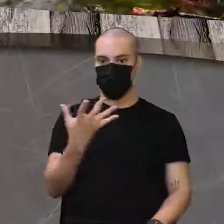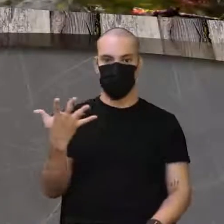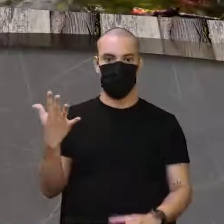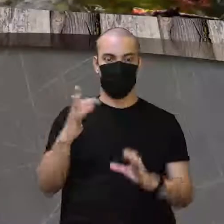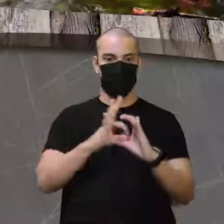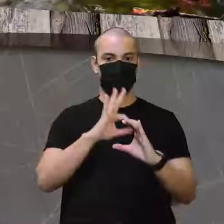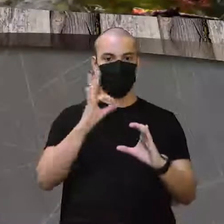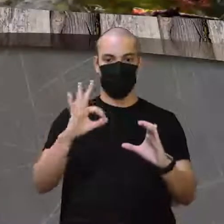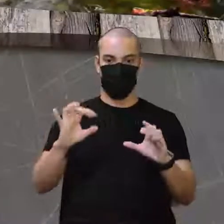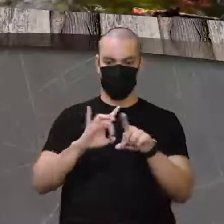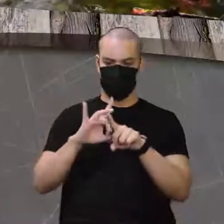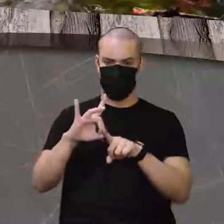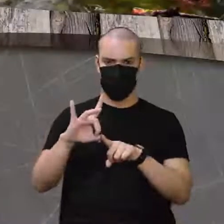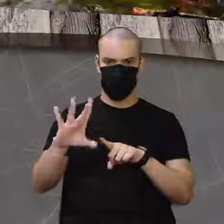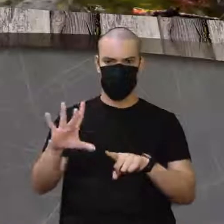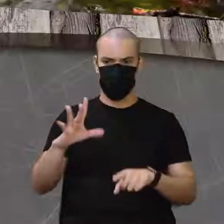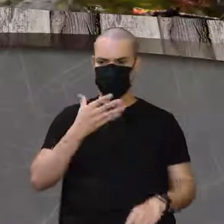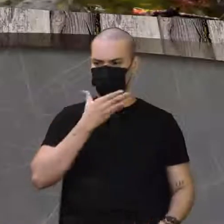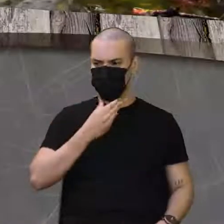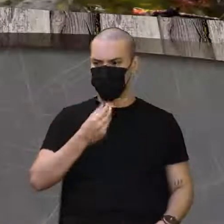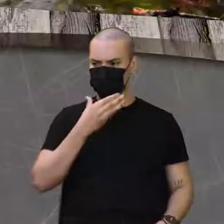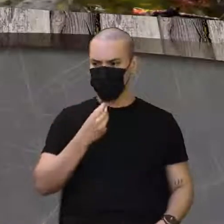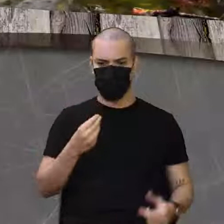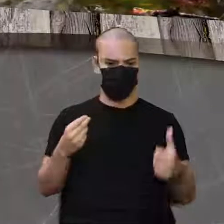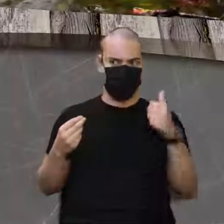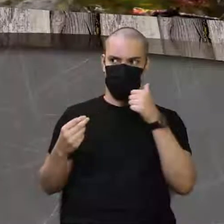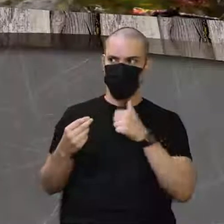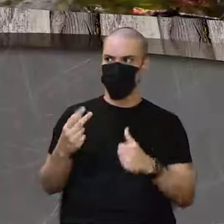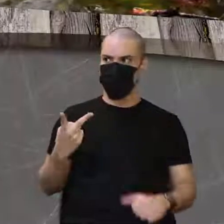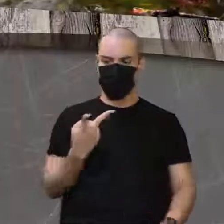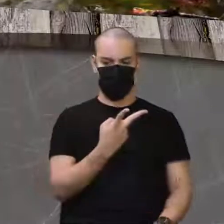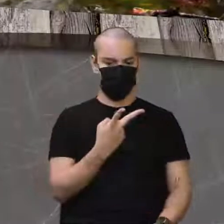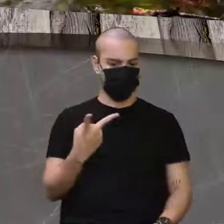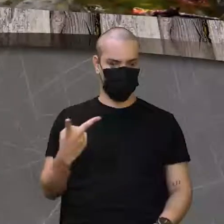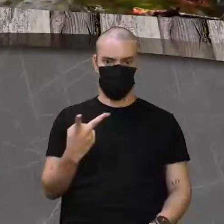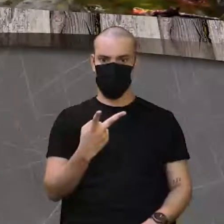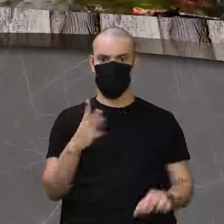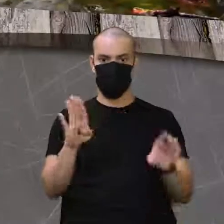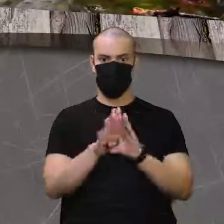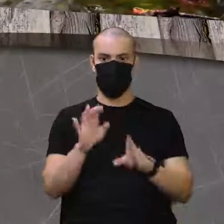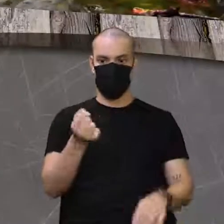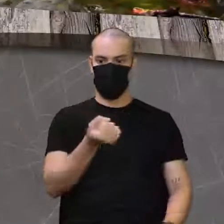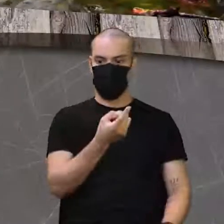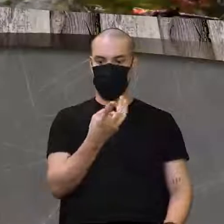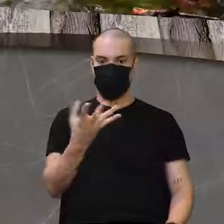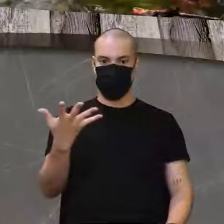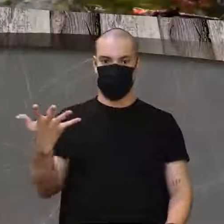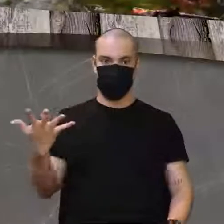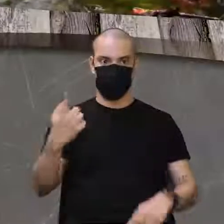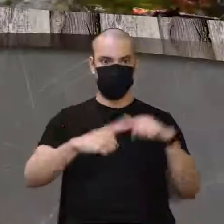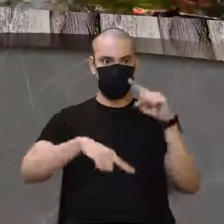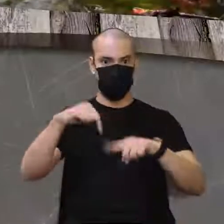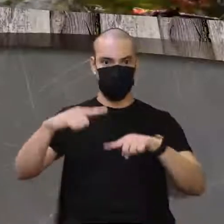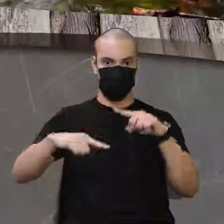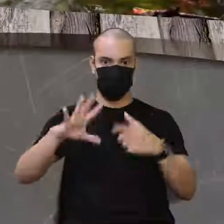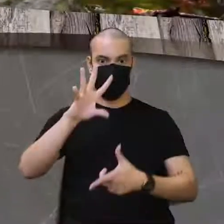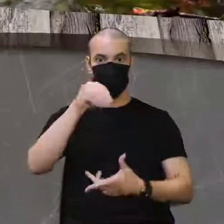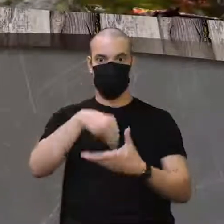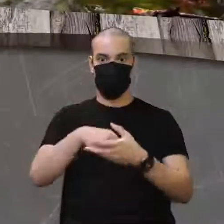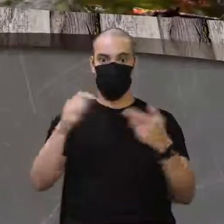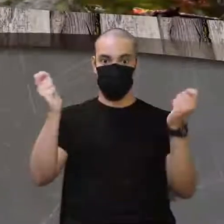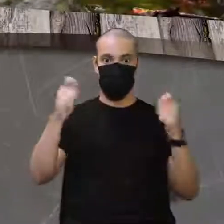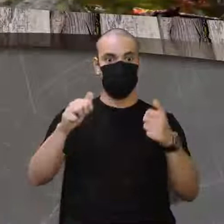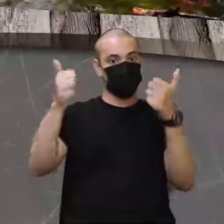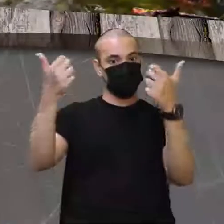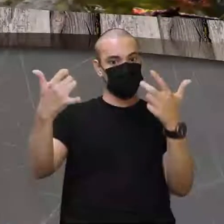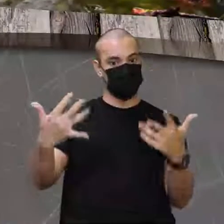sêmen. Gente, o sêmen estava presente no homem e na mulher. E a quantidade dessa produção de sêmen ia determinar se